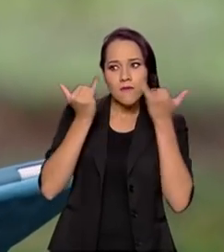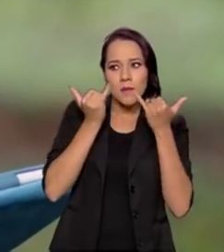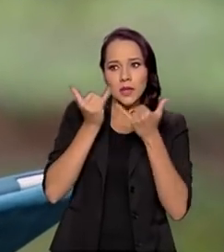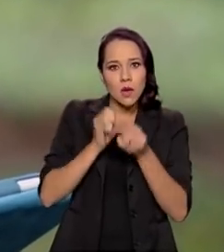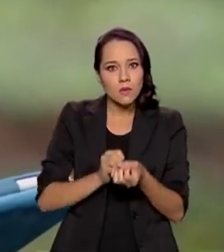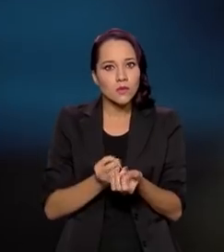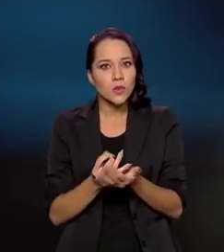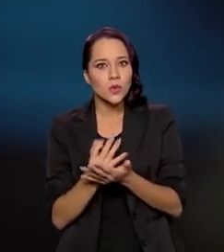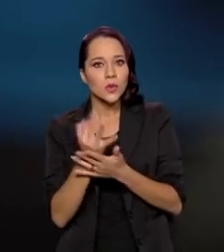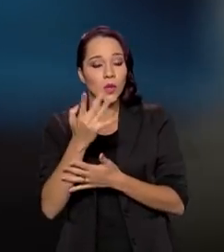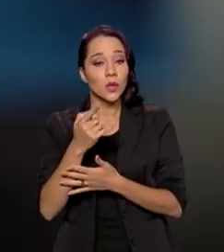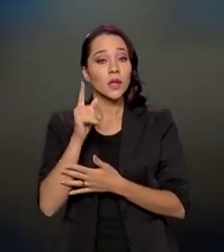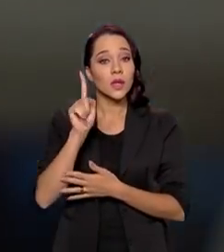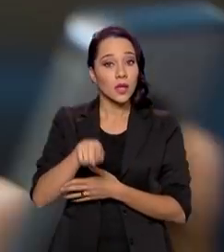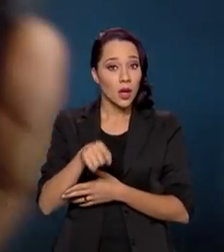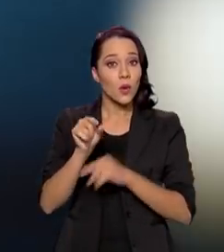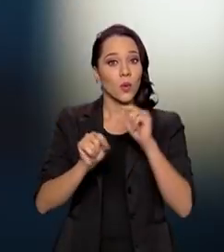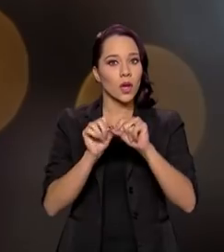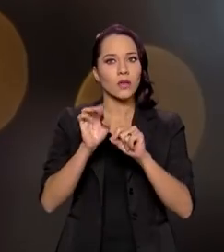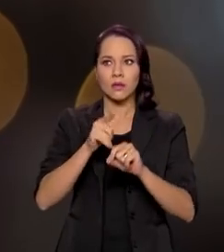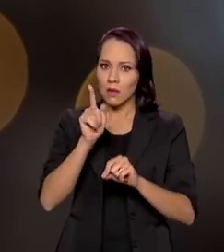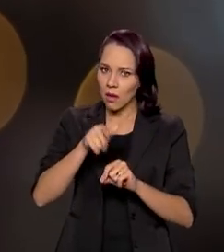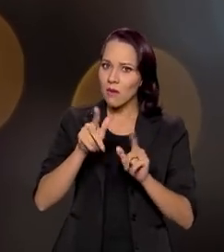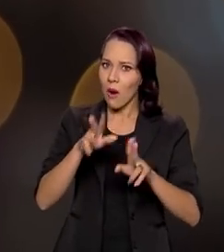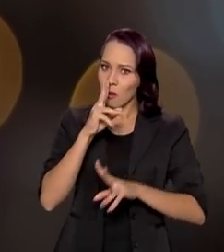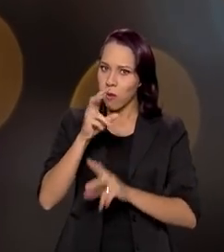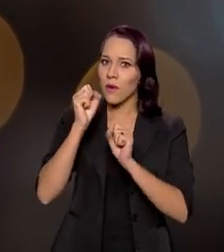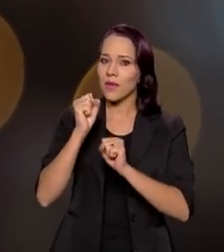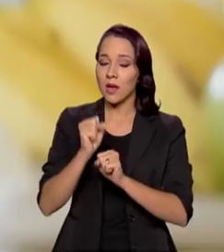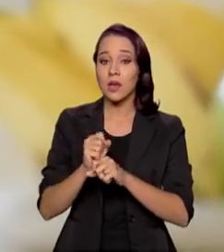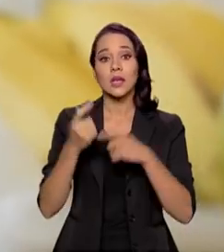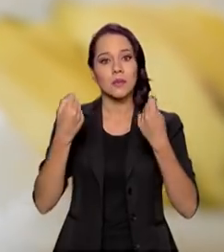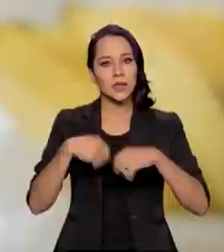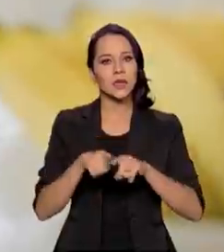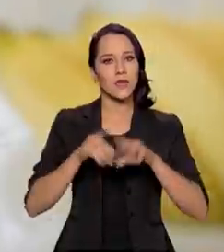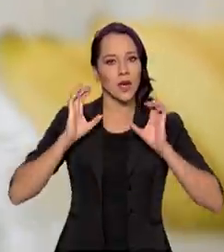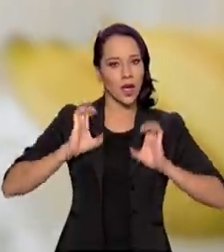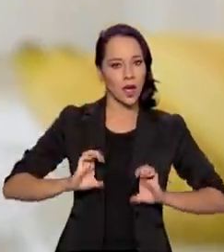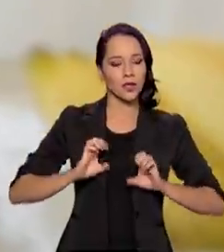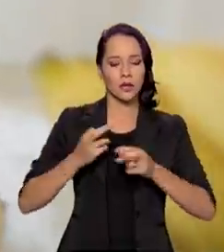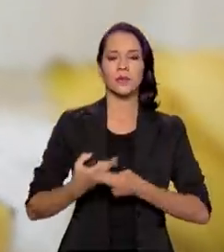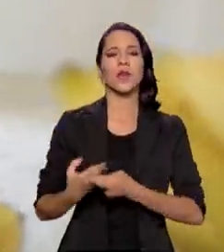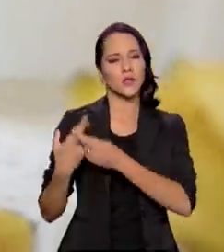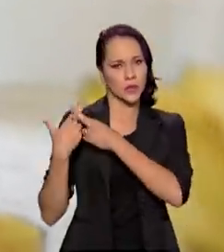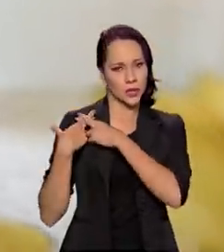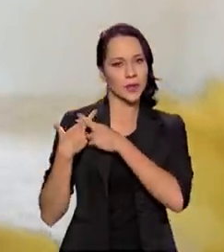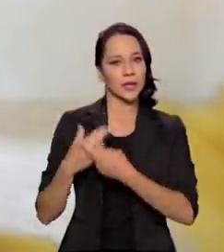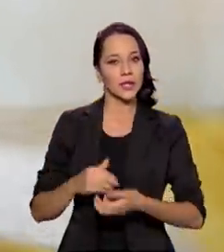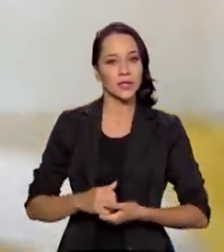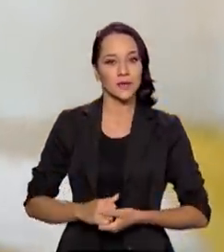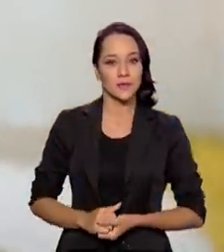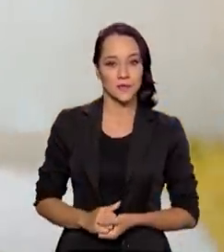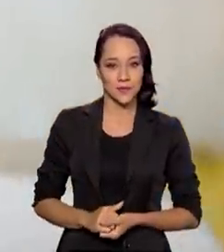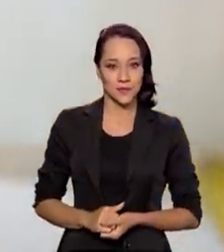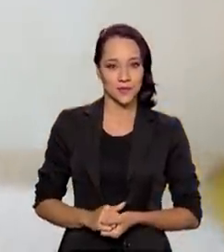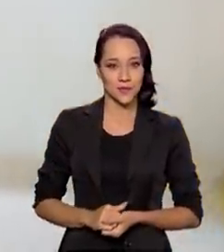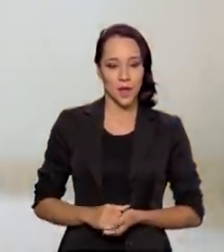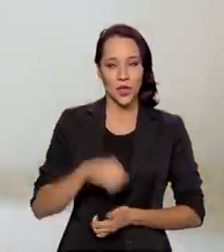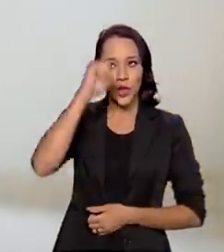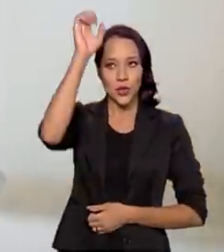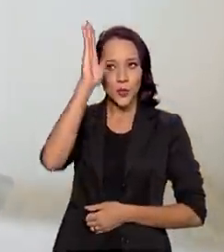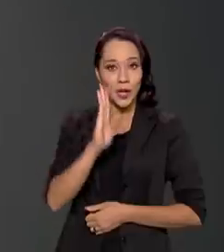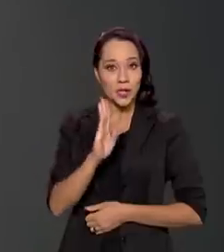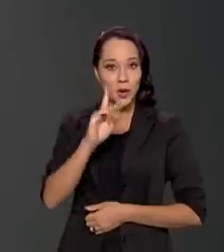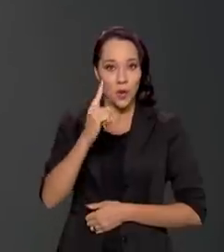e representam um grande poder, o que também exige ética e responsabilidade. No Brasil,